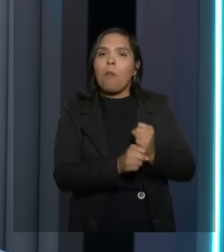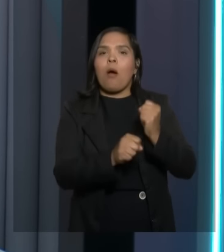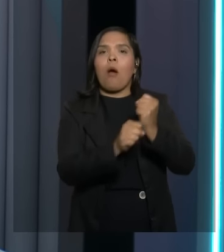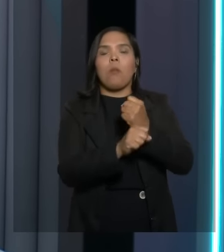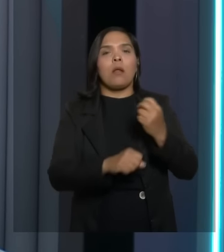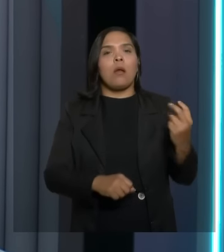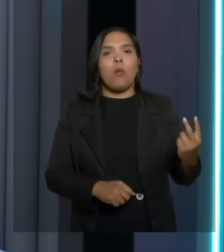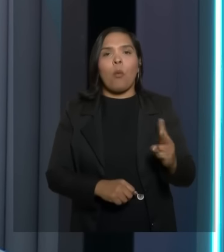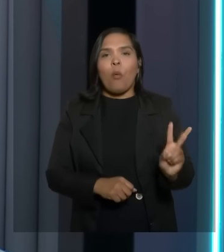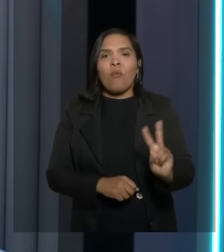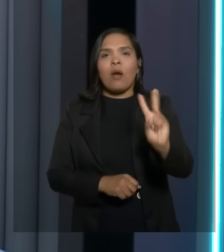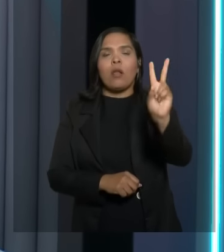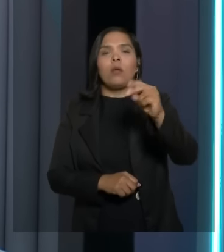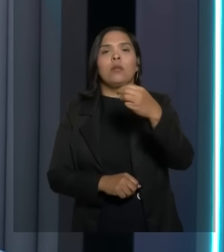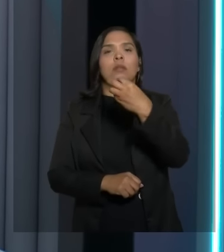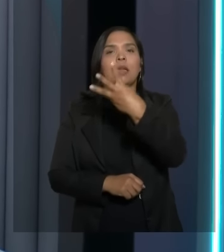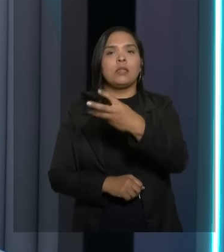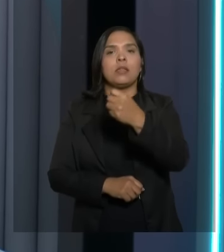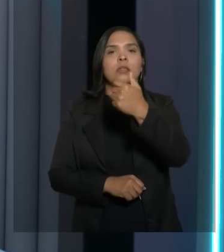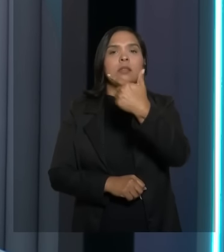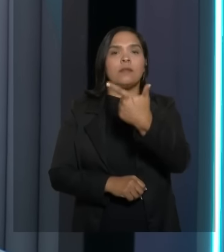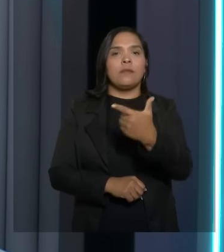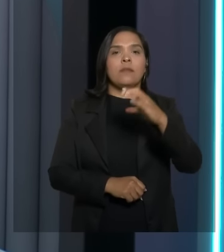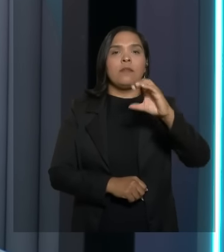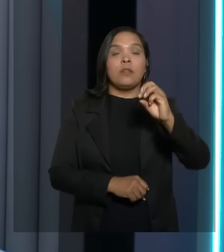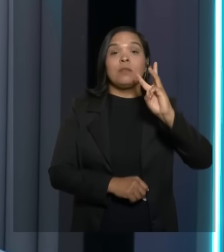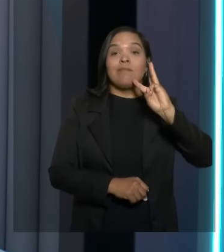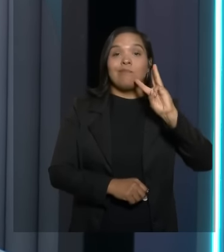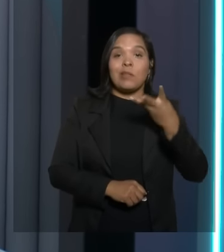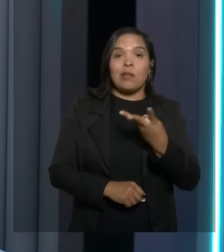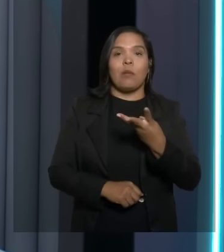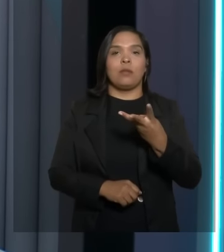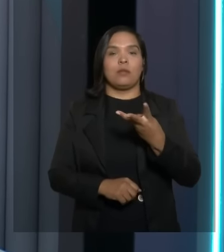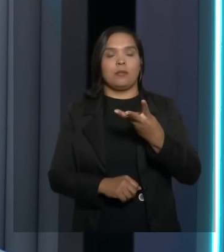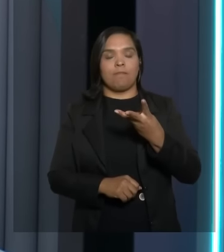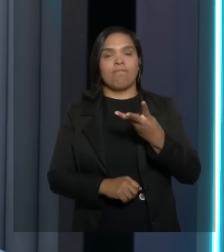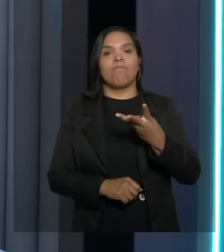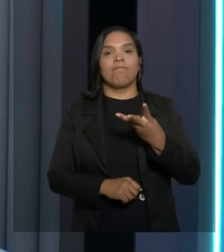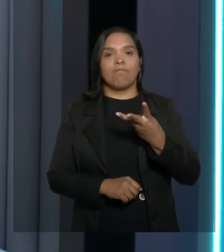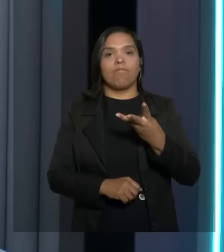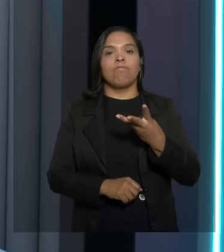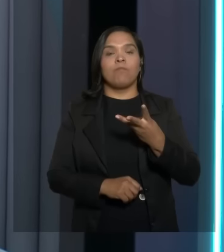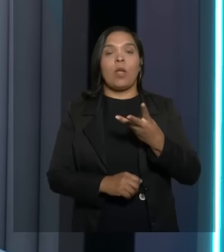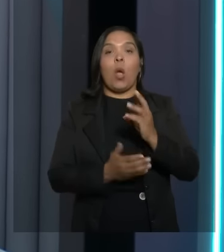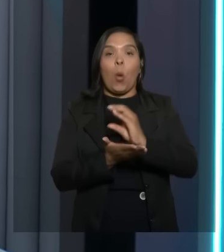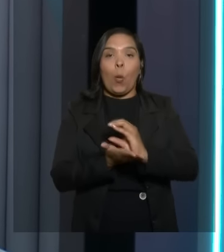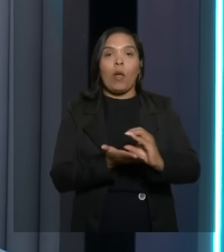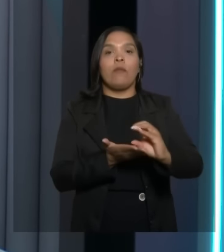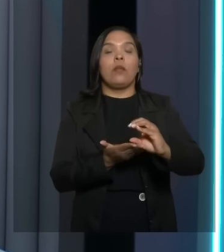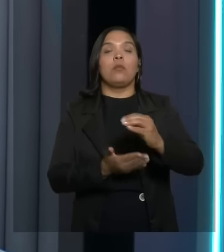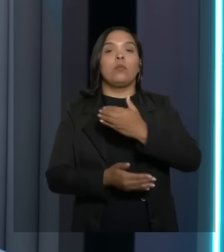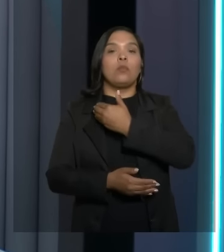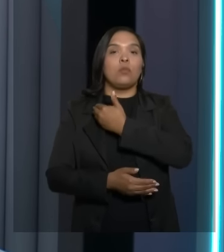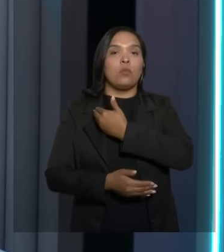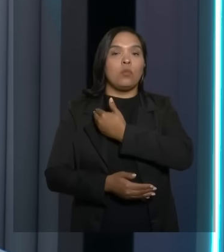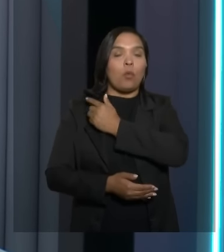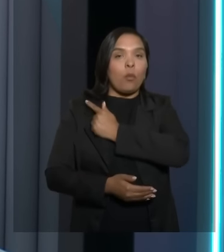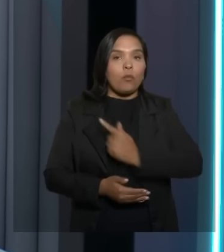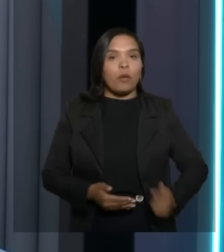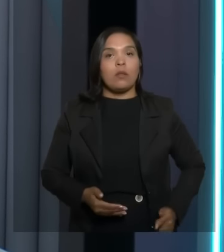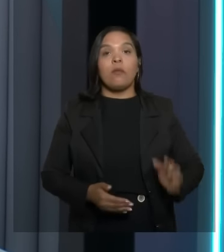valor de 325 milhões de reais com recursos do governo federal e